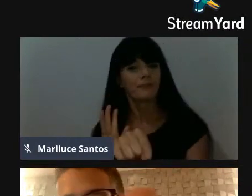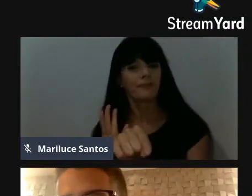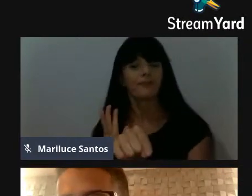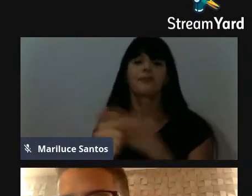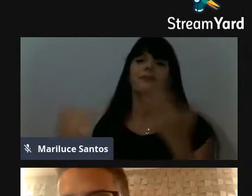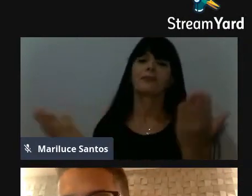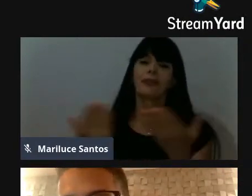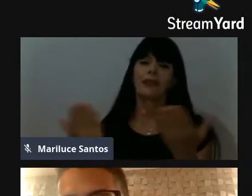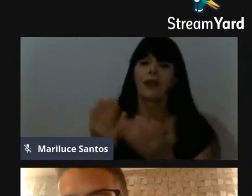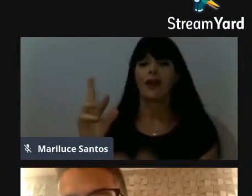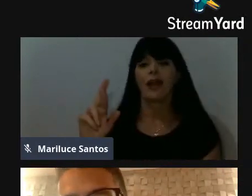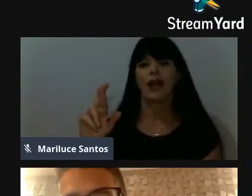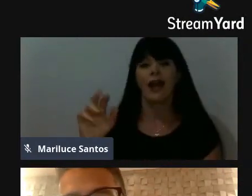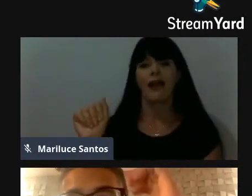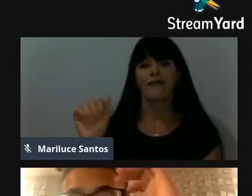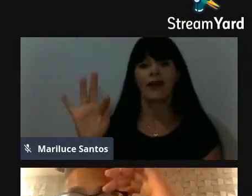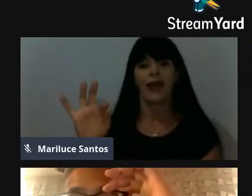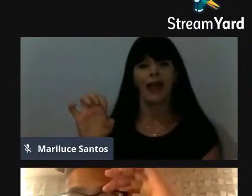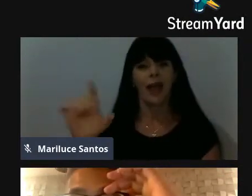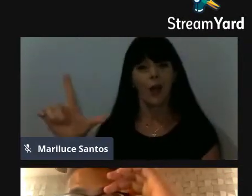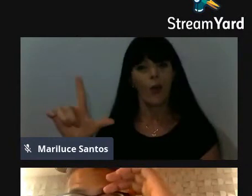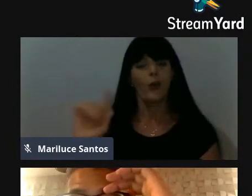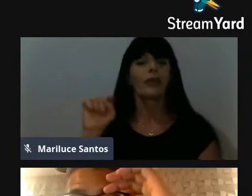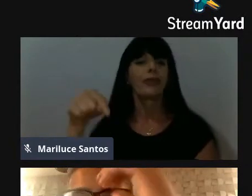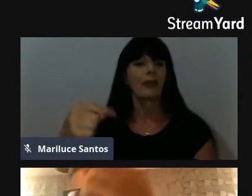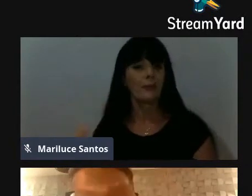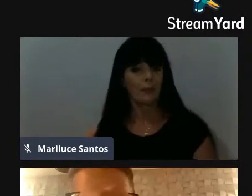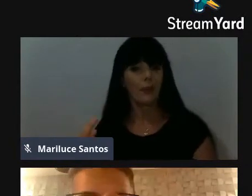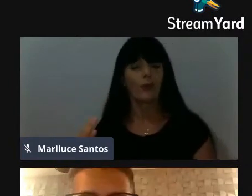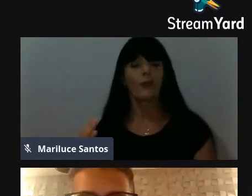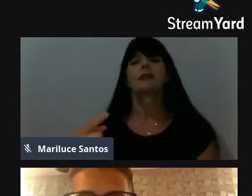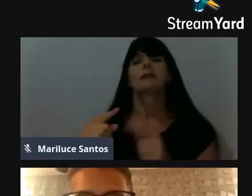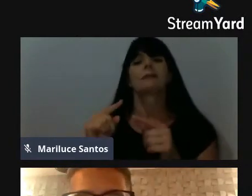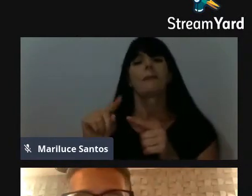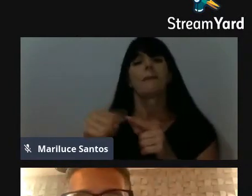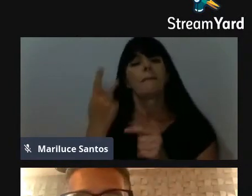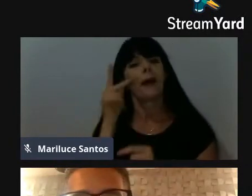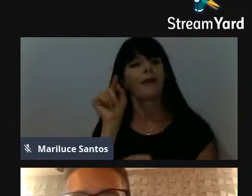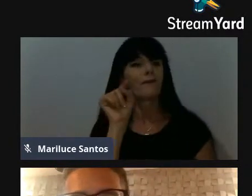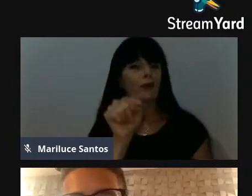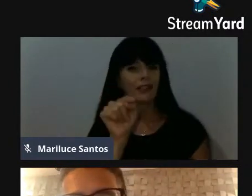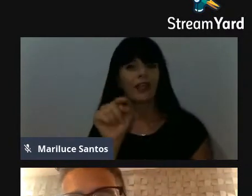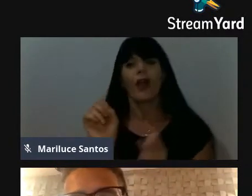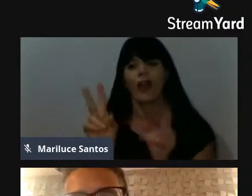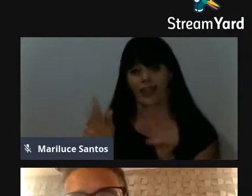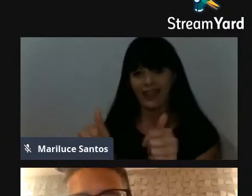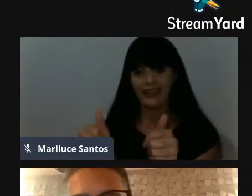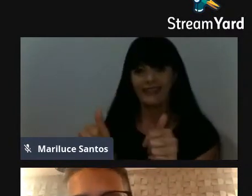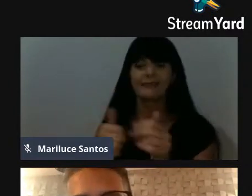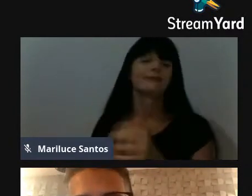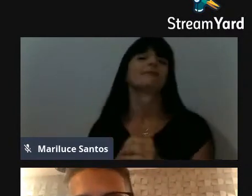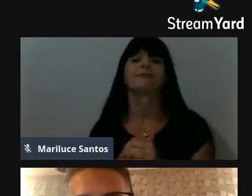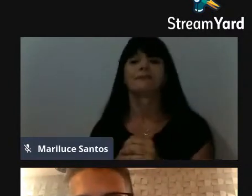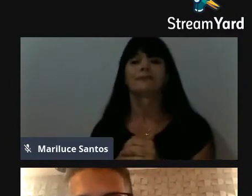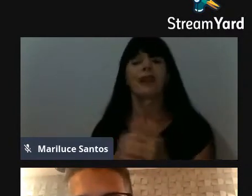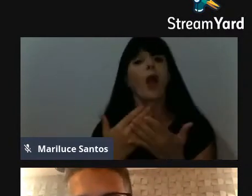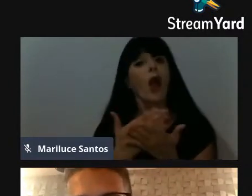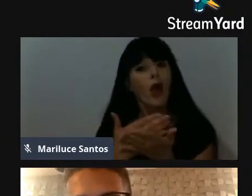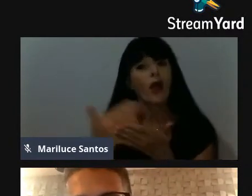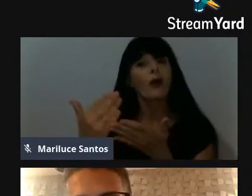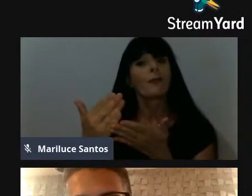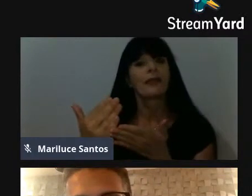Rafael, e depois, na segunda rodada, para você, tá bom, Gleiton? Então, vamos começar pela